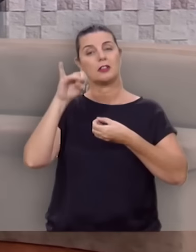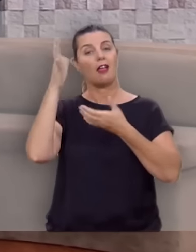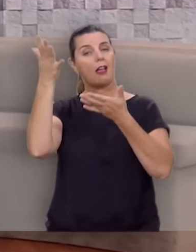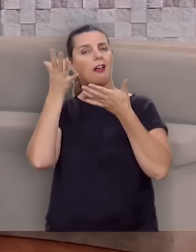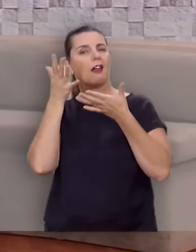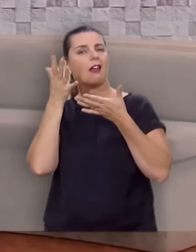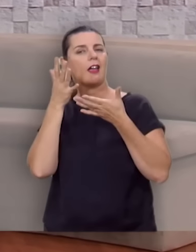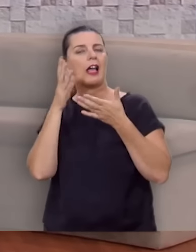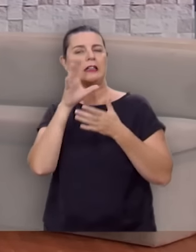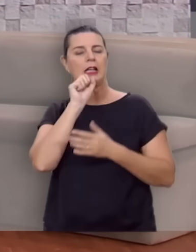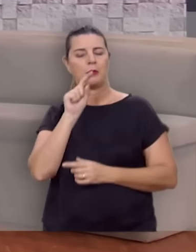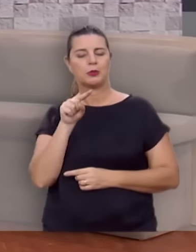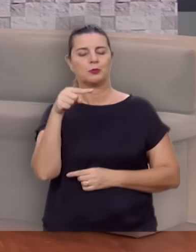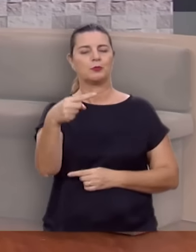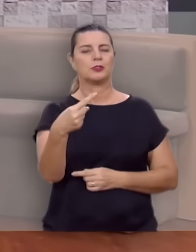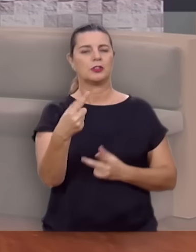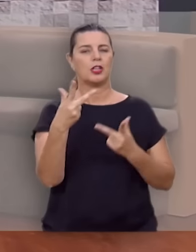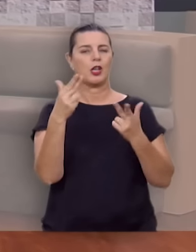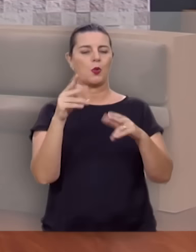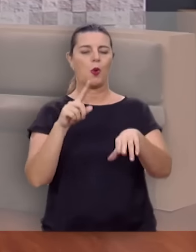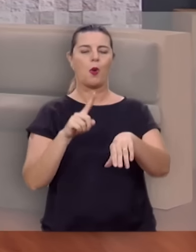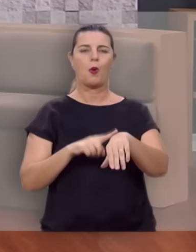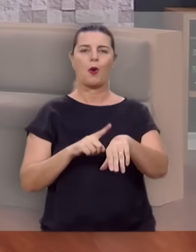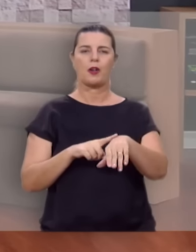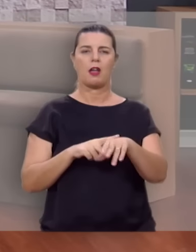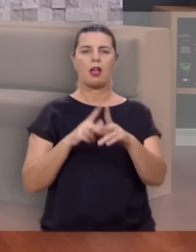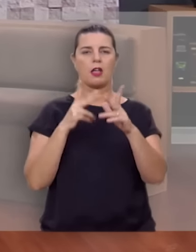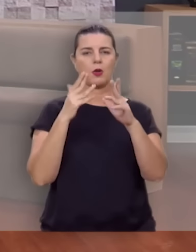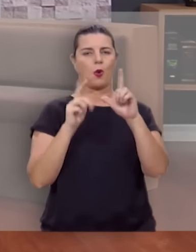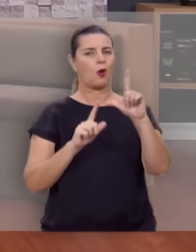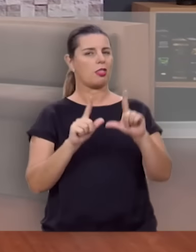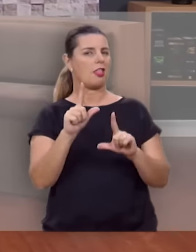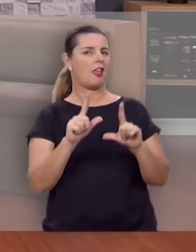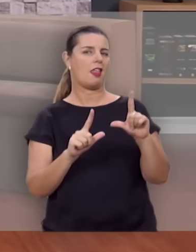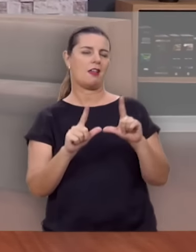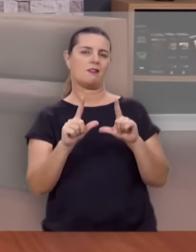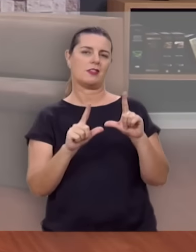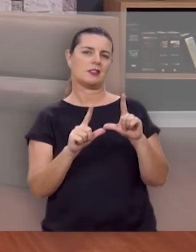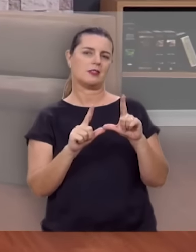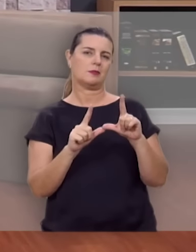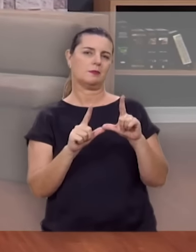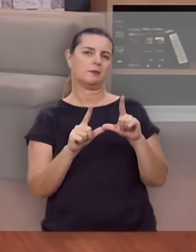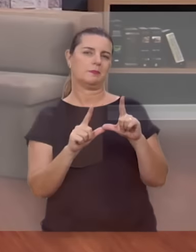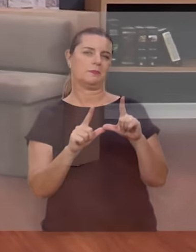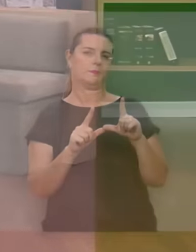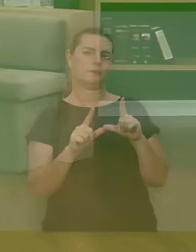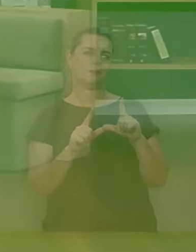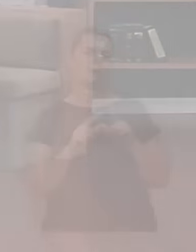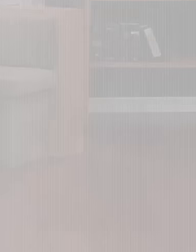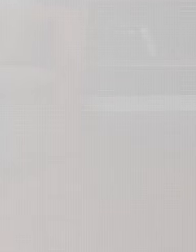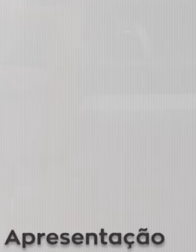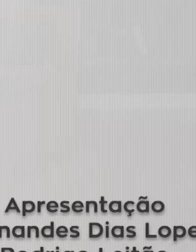se Deus quiser, no próximo sábado, neste mesmo horário, nesta mesma emissora. Emissora.